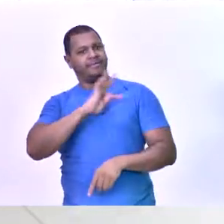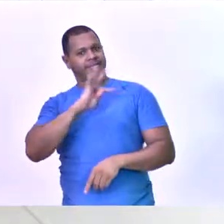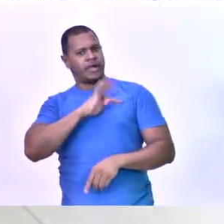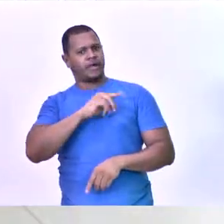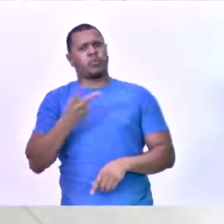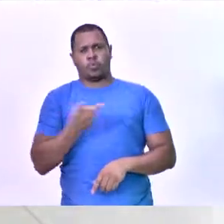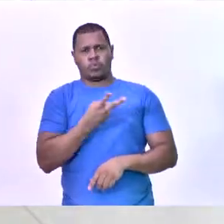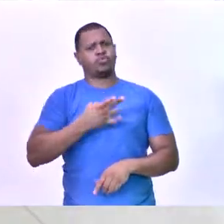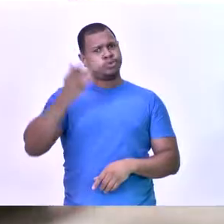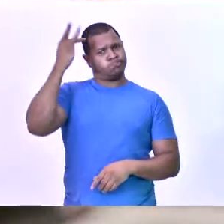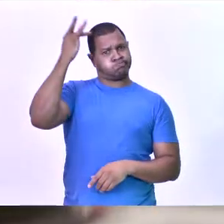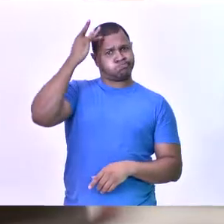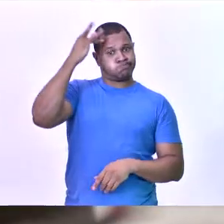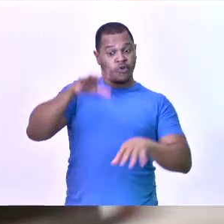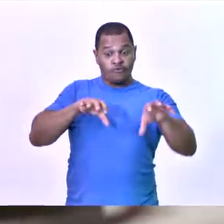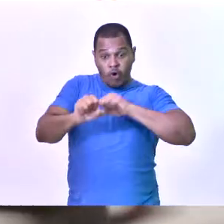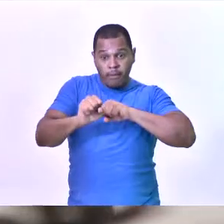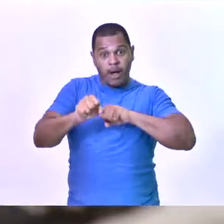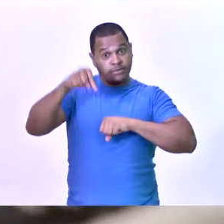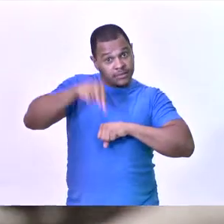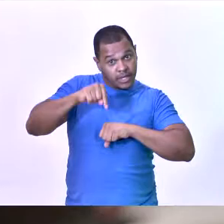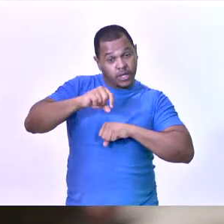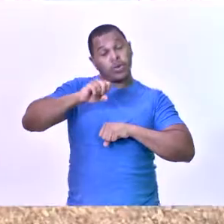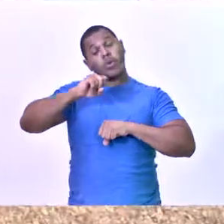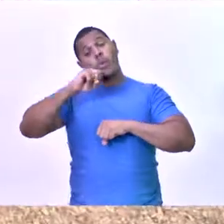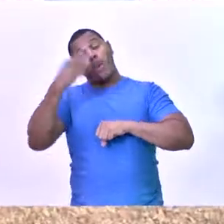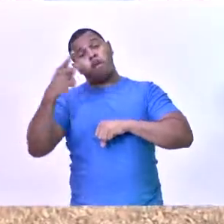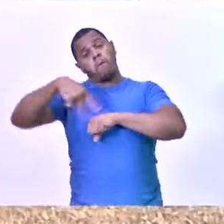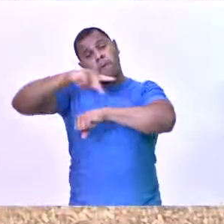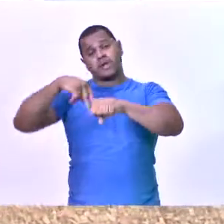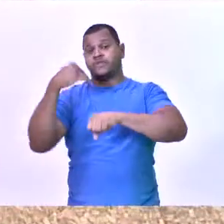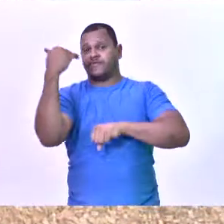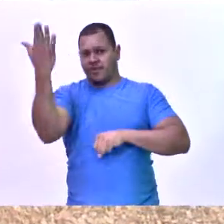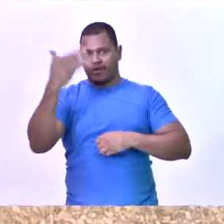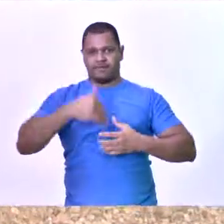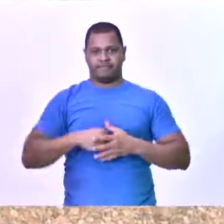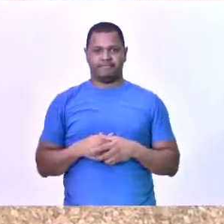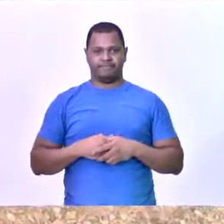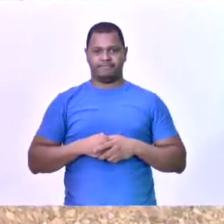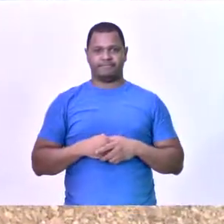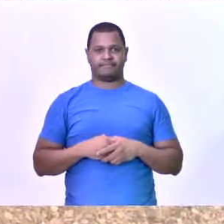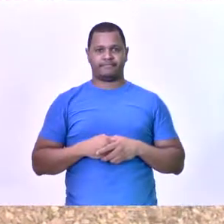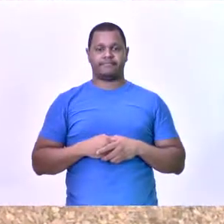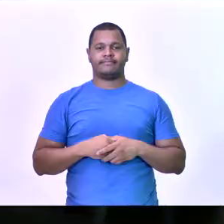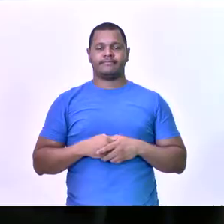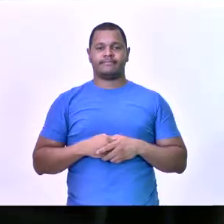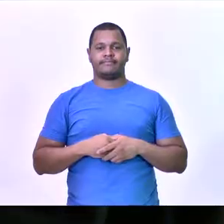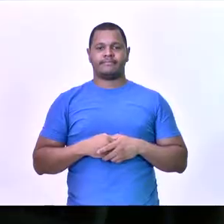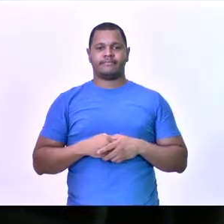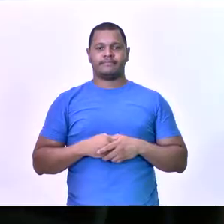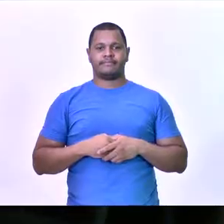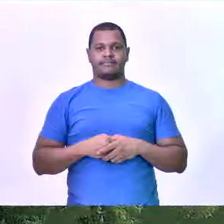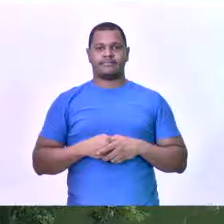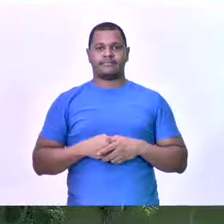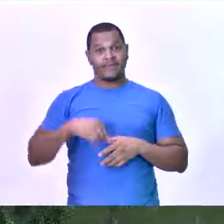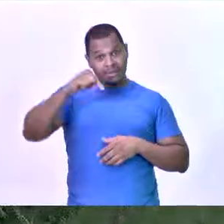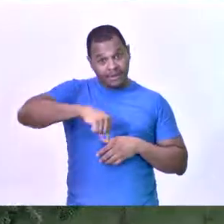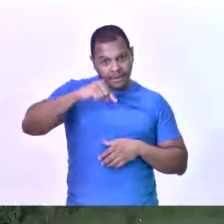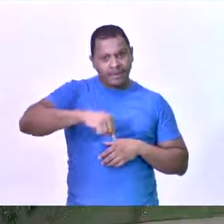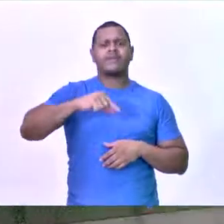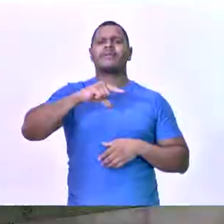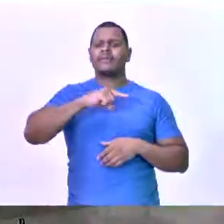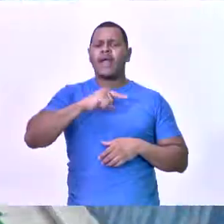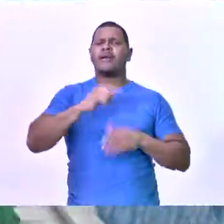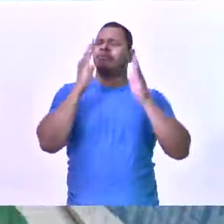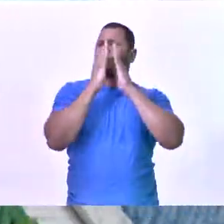projetos coordenados e orientados por professores e técnicos capacitados, formados no Brasil e no exterior. O campus